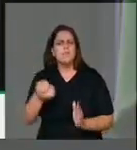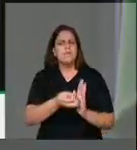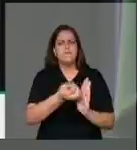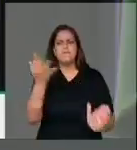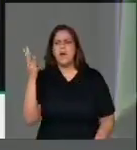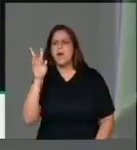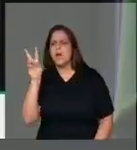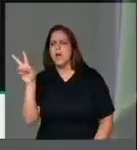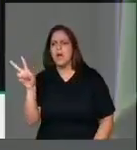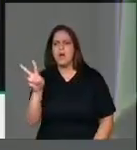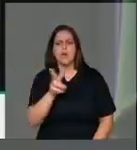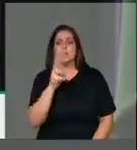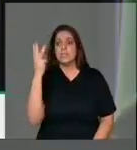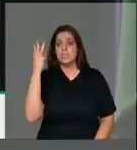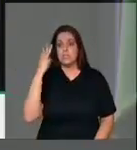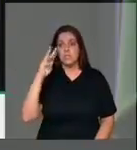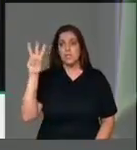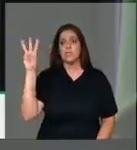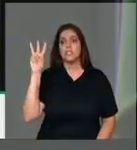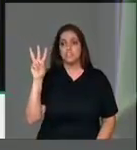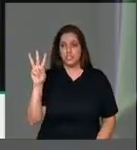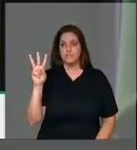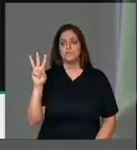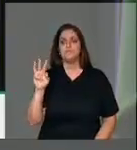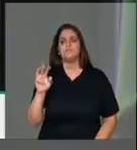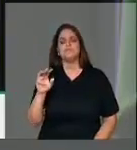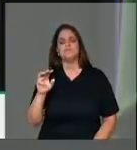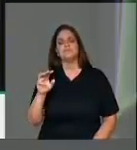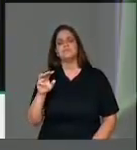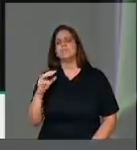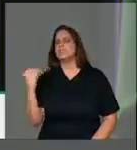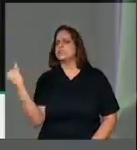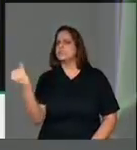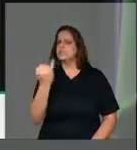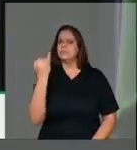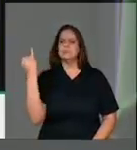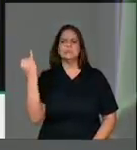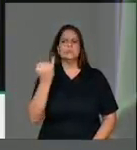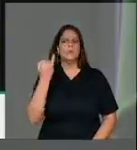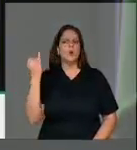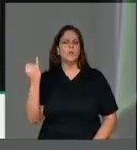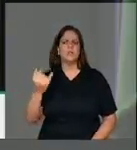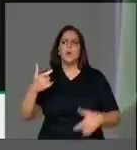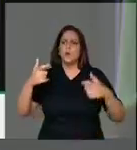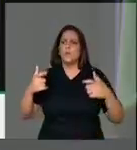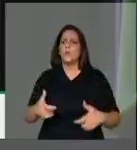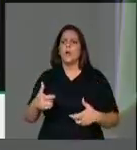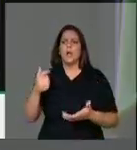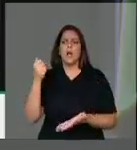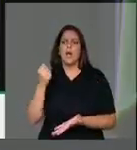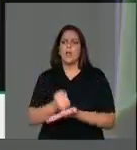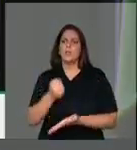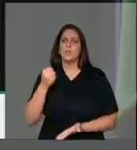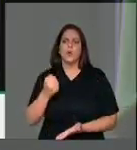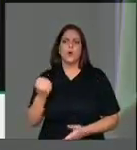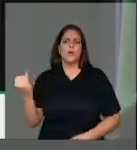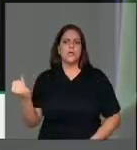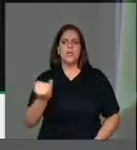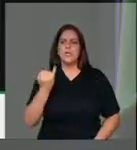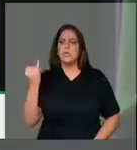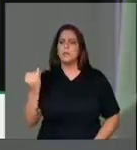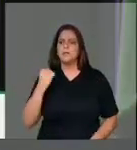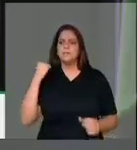durante esses três dias, cada um trazendo a importância de um cartório para a